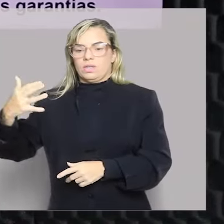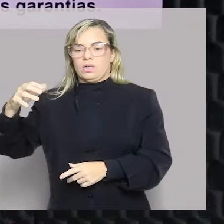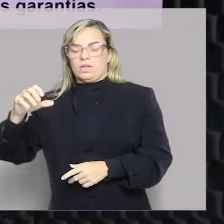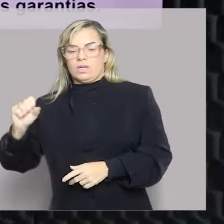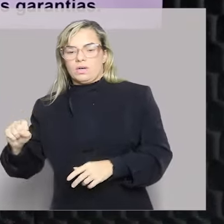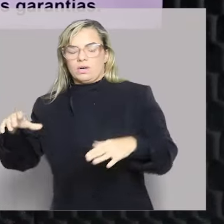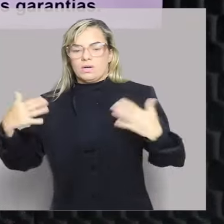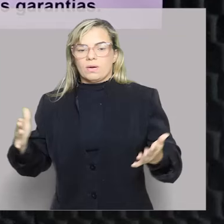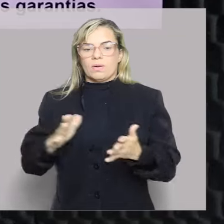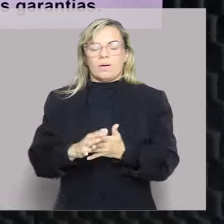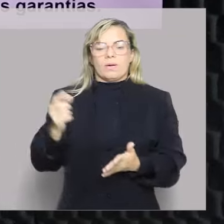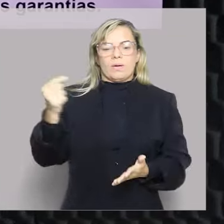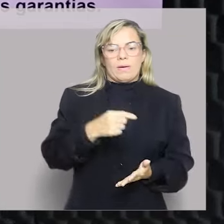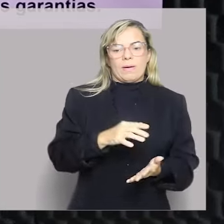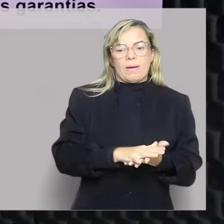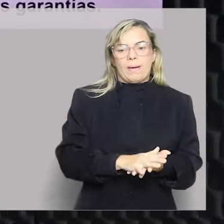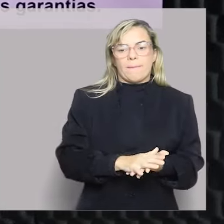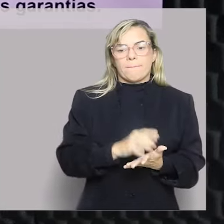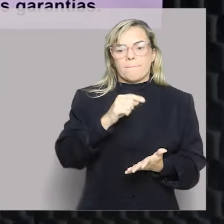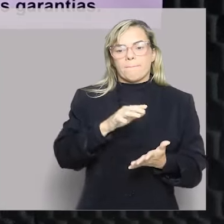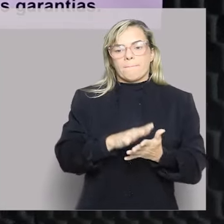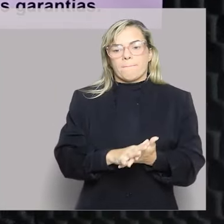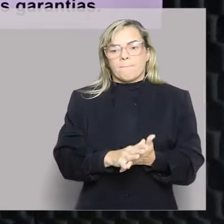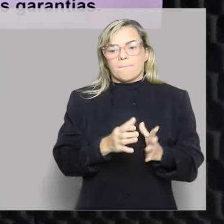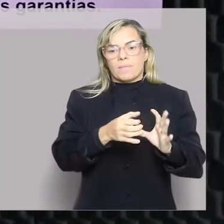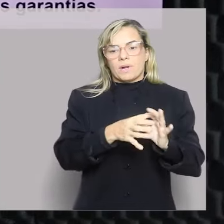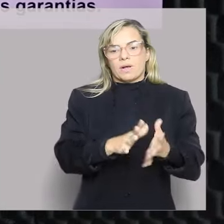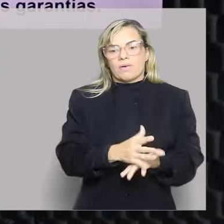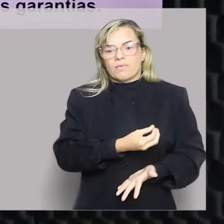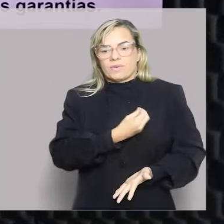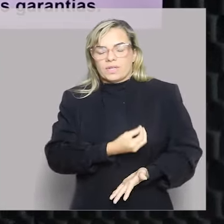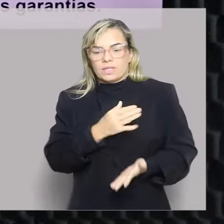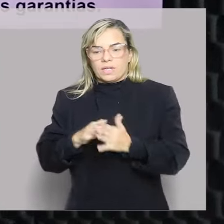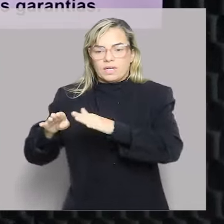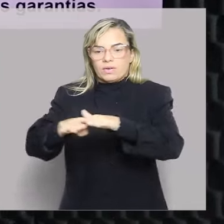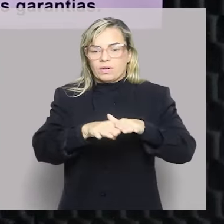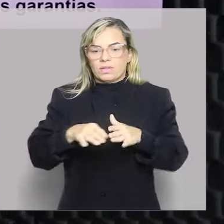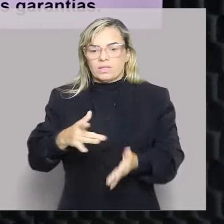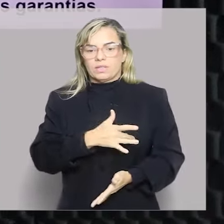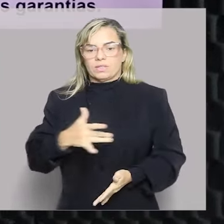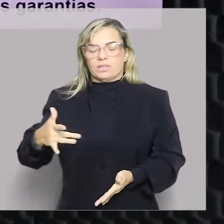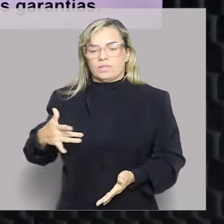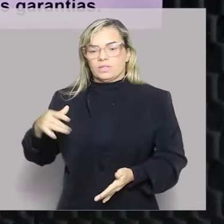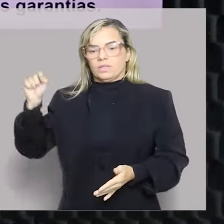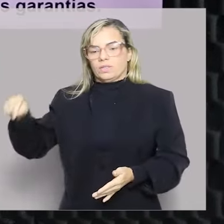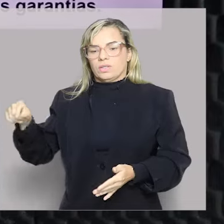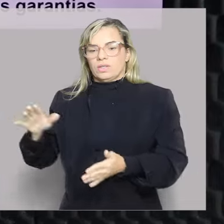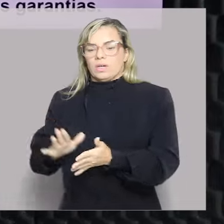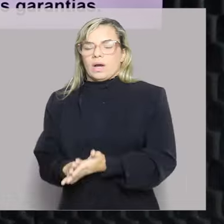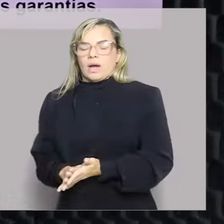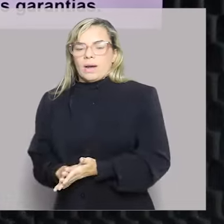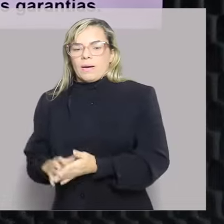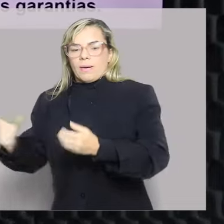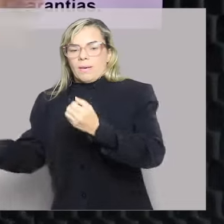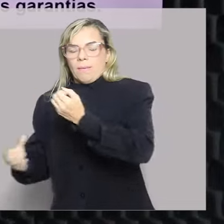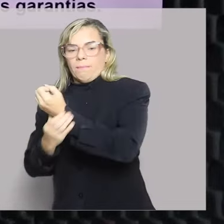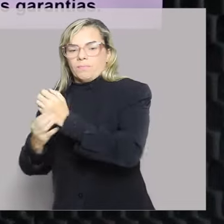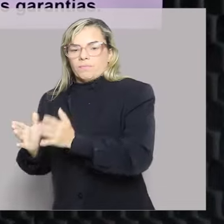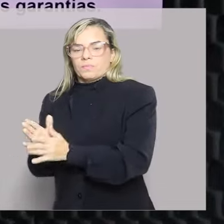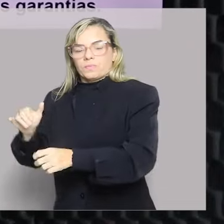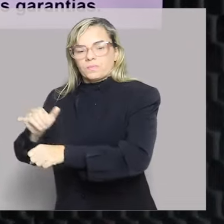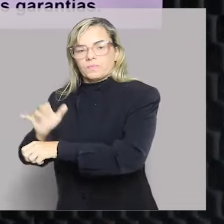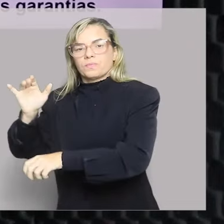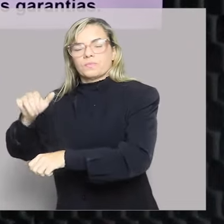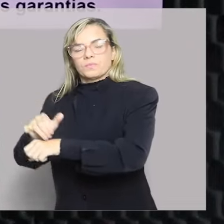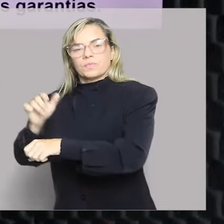Direito à vida, à liberdade, à igualdade e à saúde. Garantia é instrumento. Uma coisa é direito, outra coisa é um instrumento que garante esse